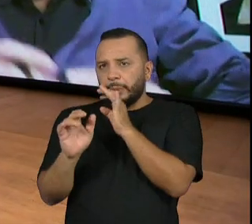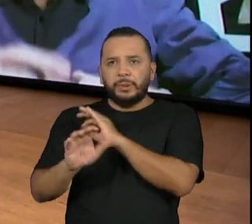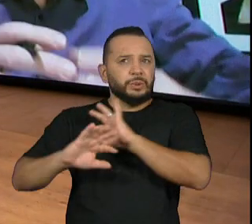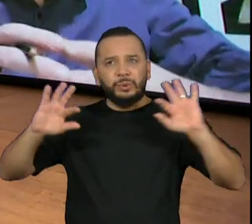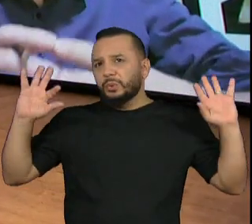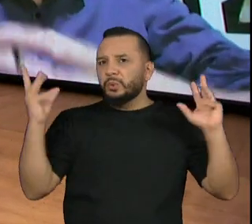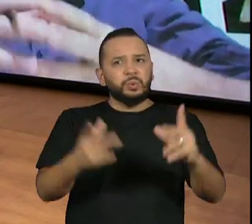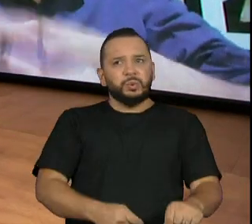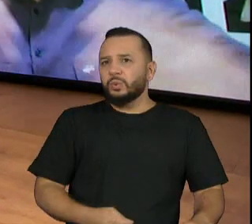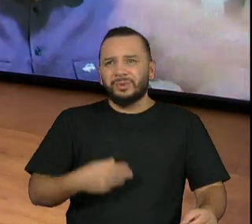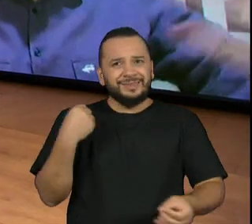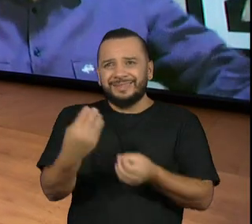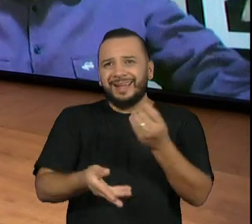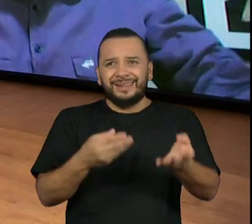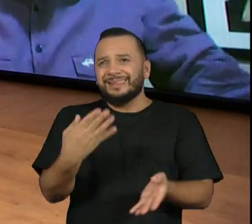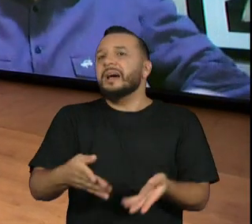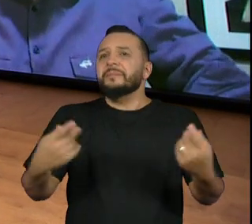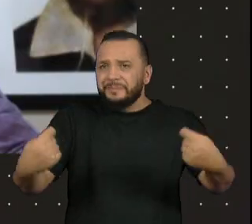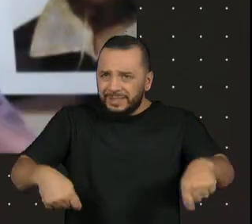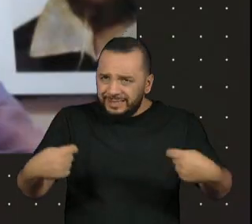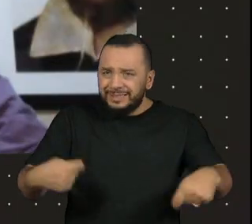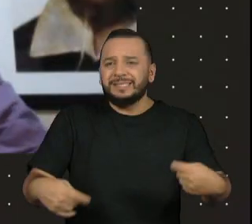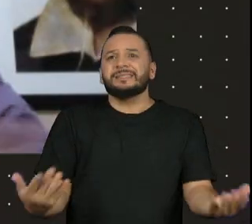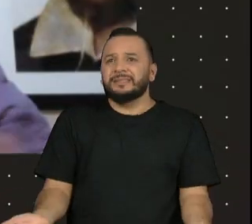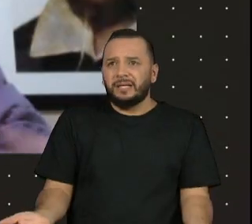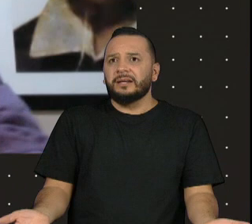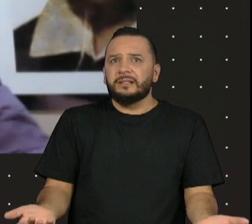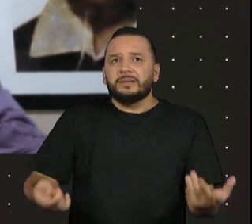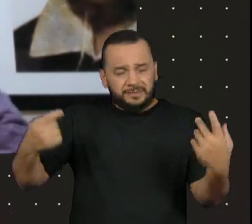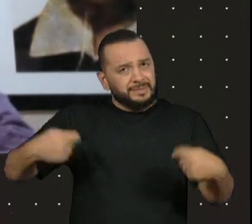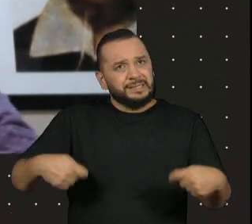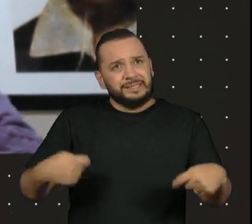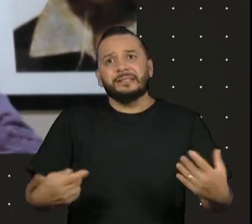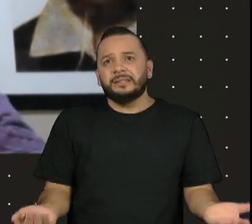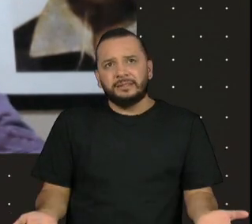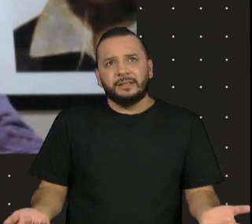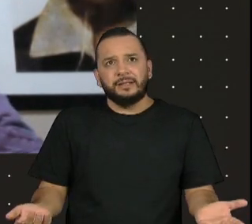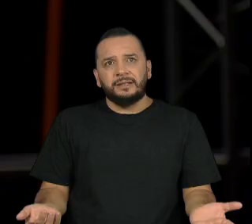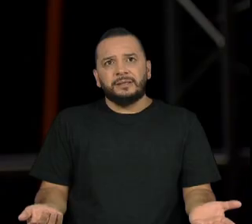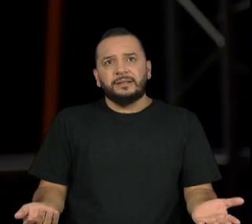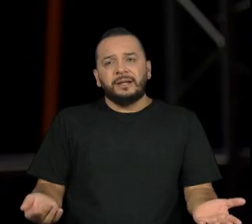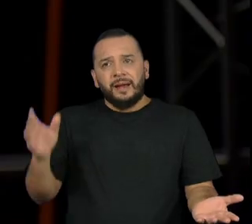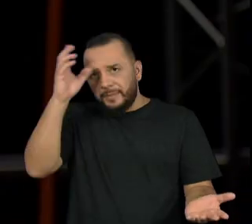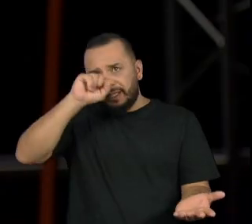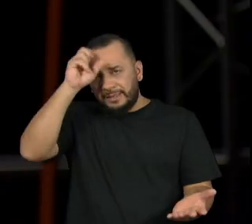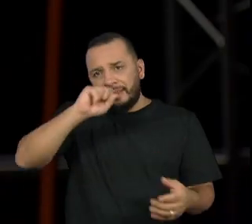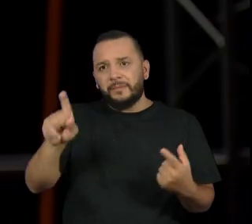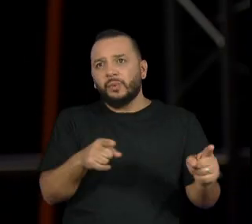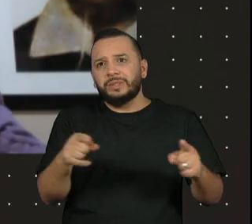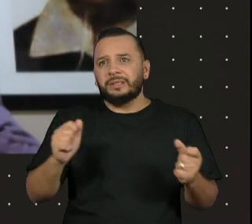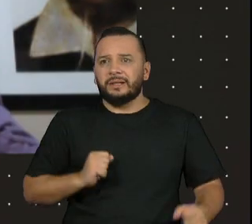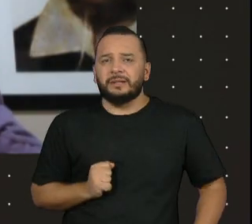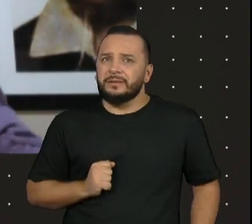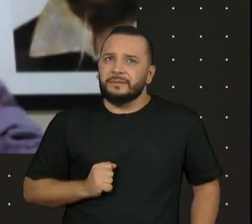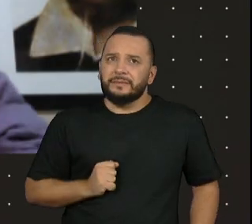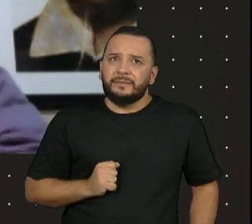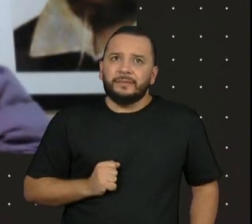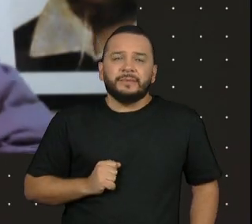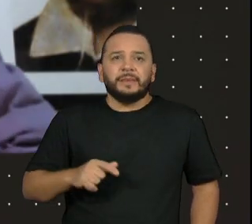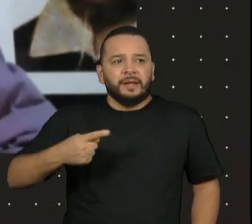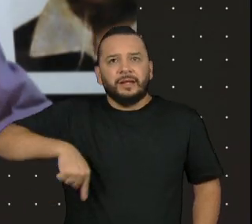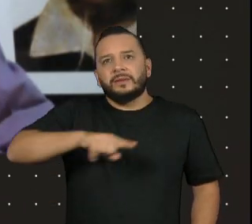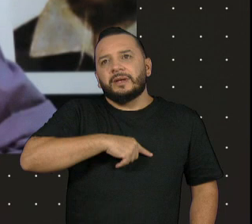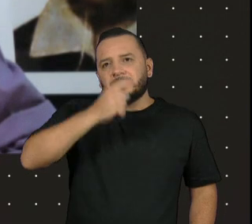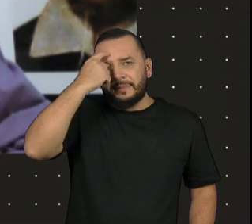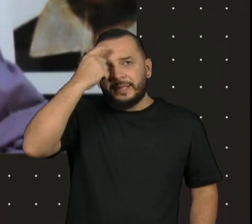instrumentos necessários para ele ter informação do que a humanidade já produziu de música. Porque a gente, às vezes, fica pensando que a